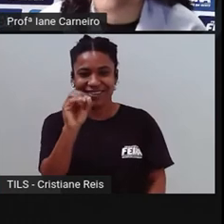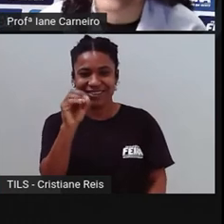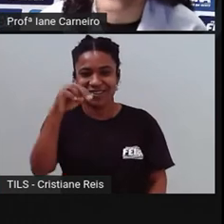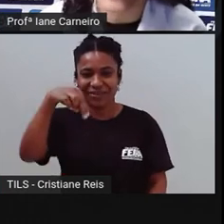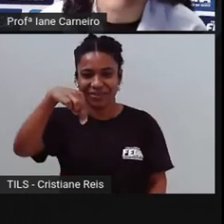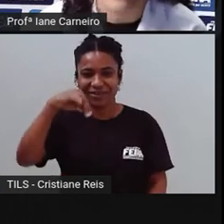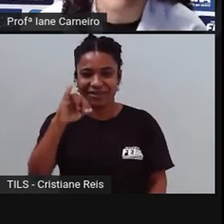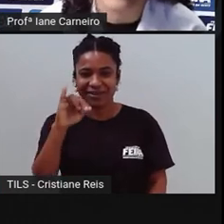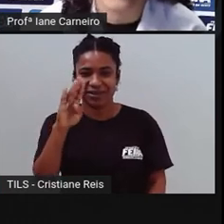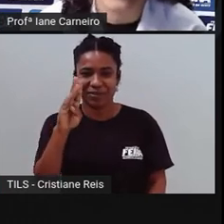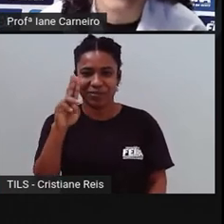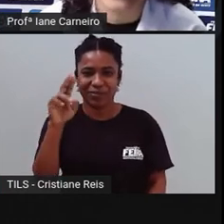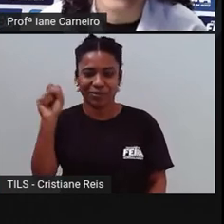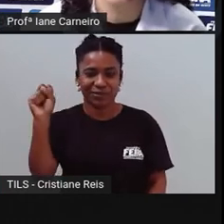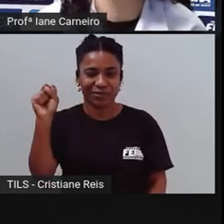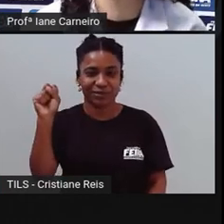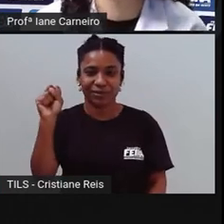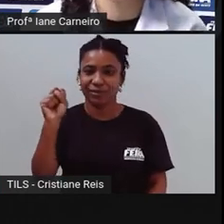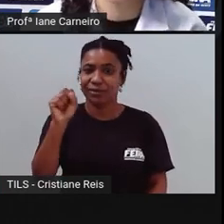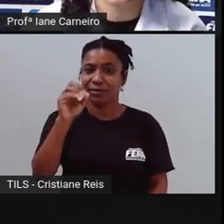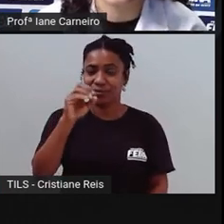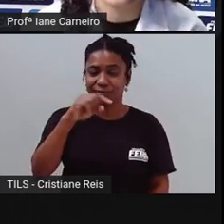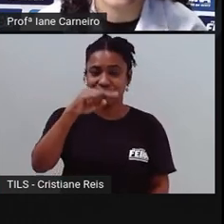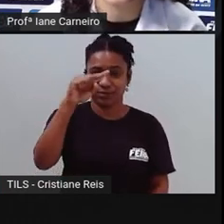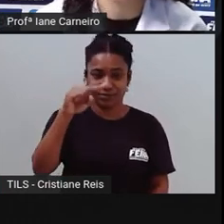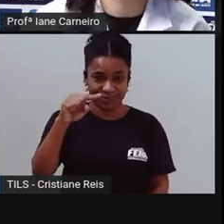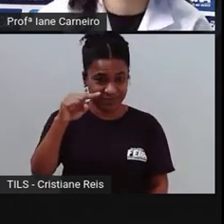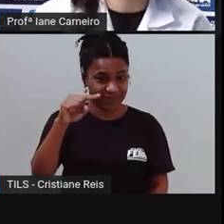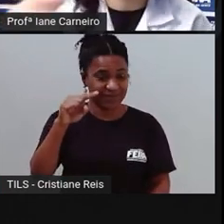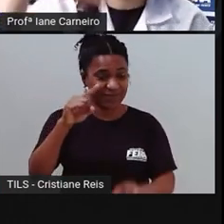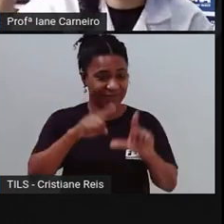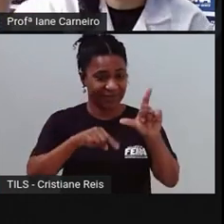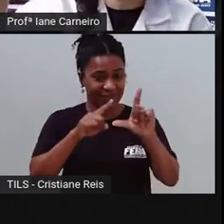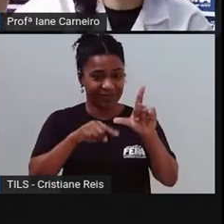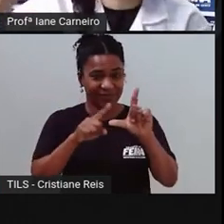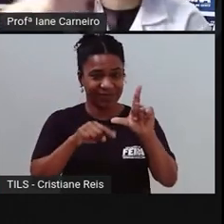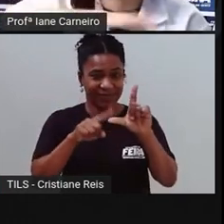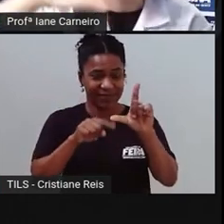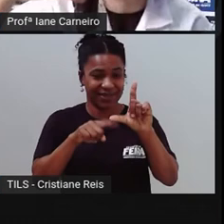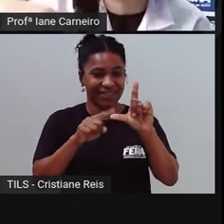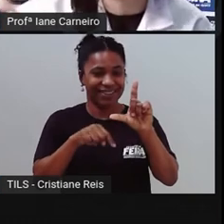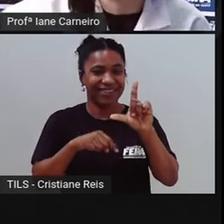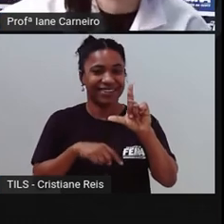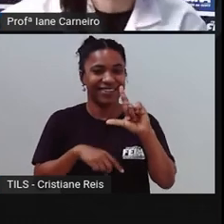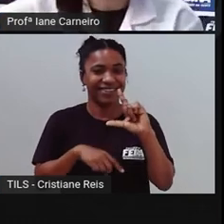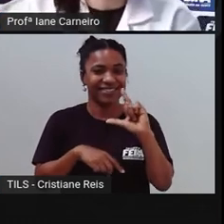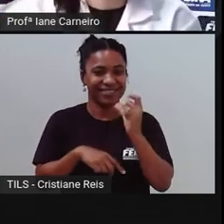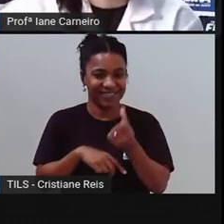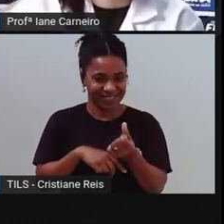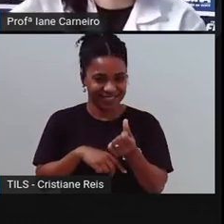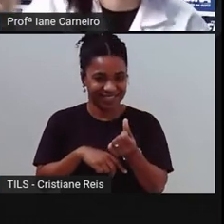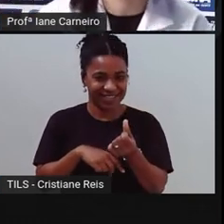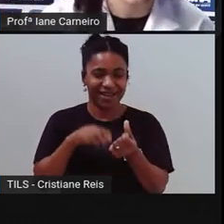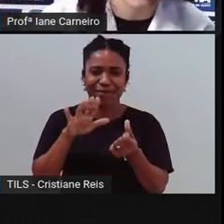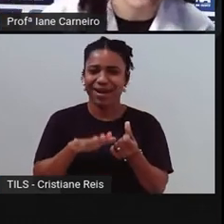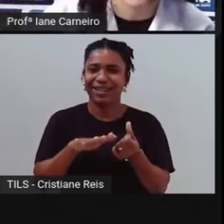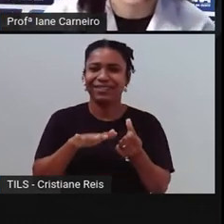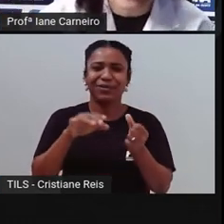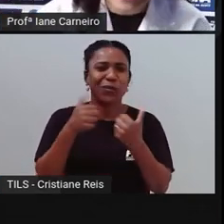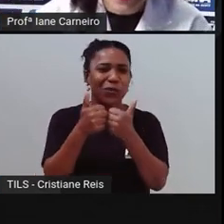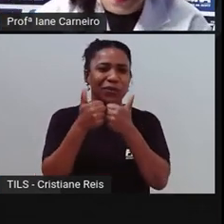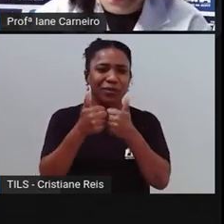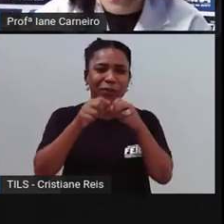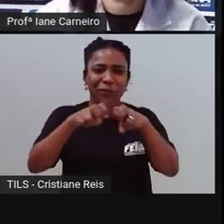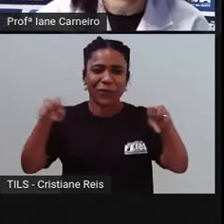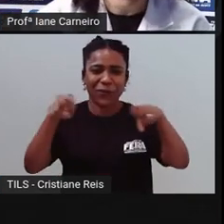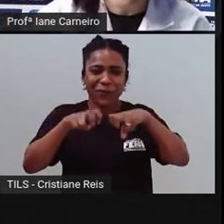da palavra, né? A palavra ônibus, ó, tem seis letras e tem mais de trinta acentos, que é o lugar onde as pessoas sentam. Tá